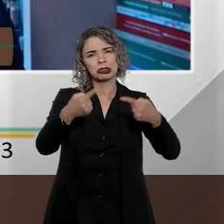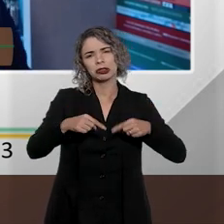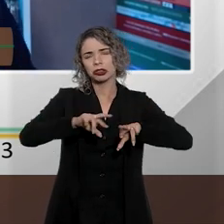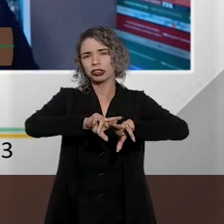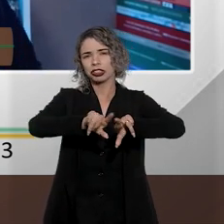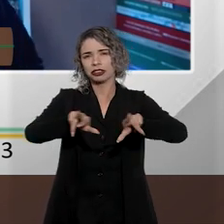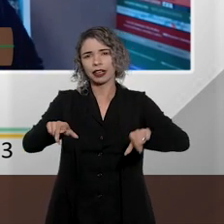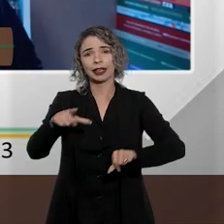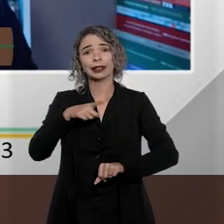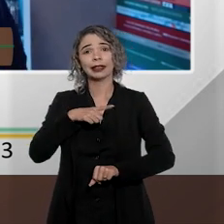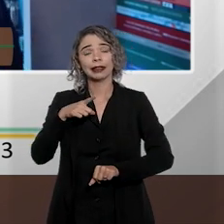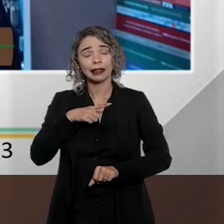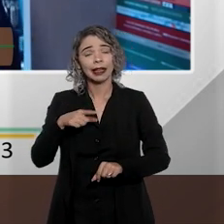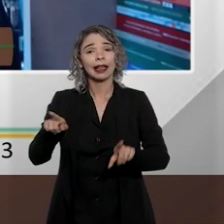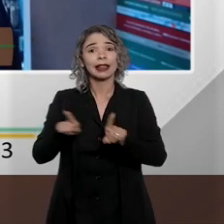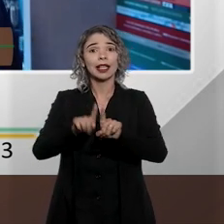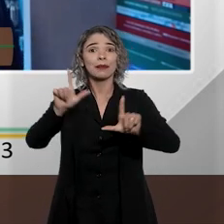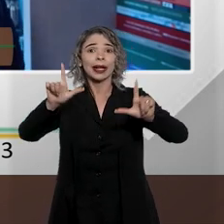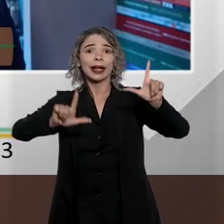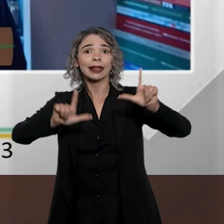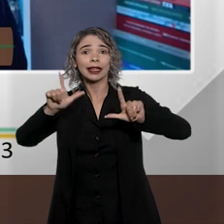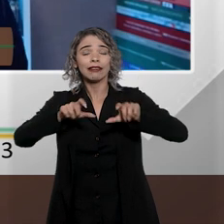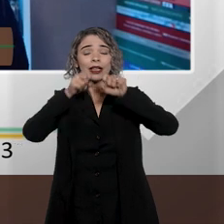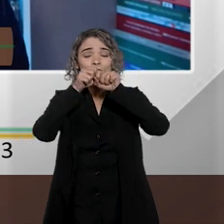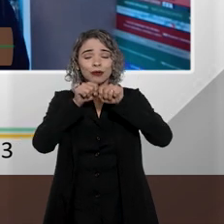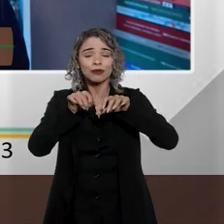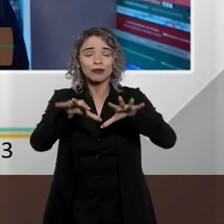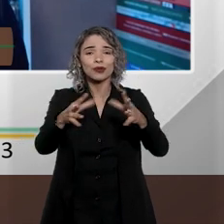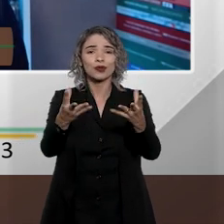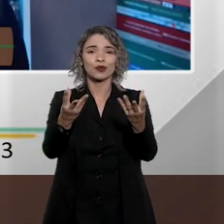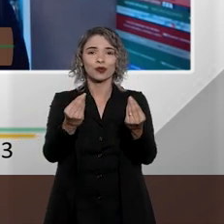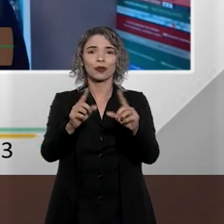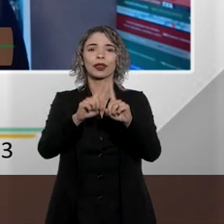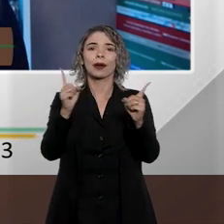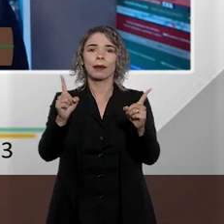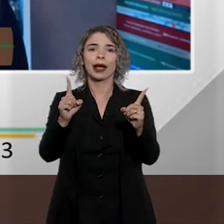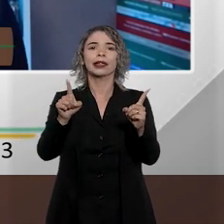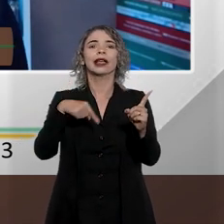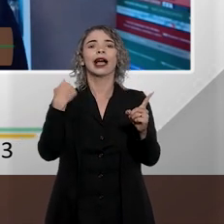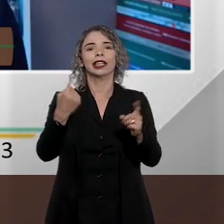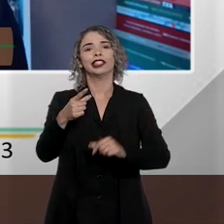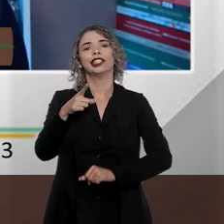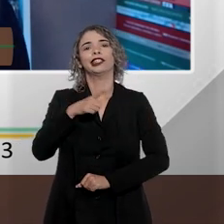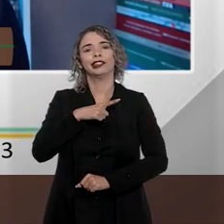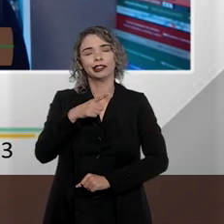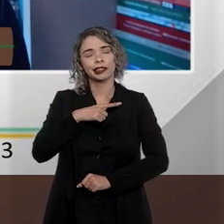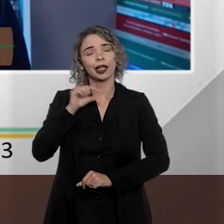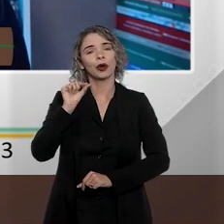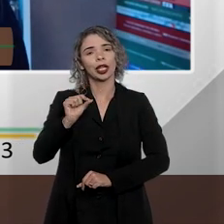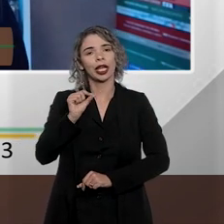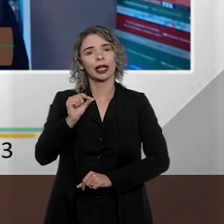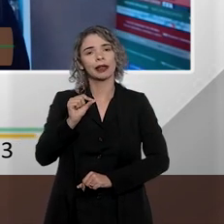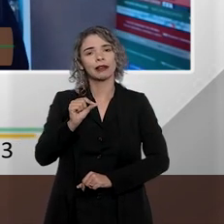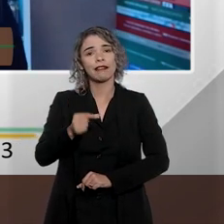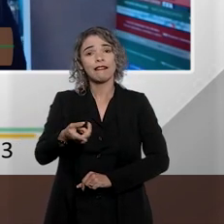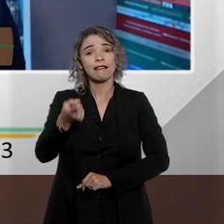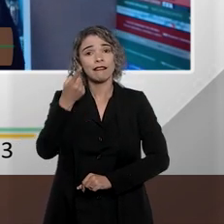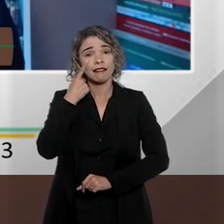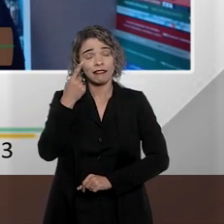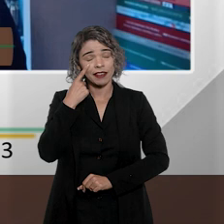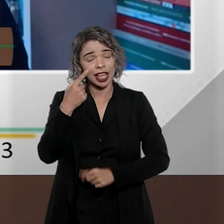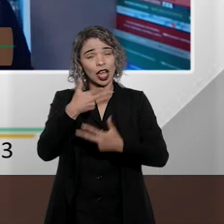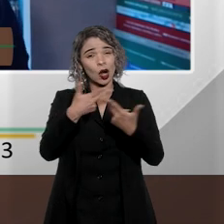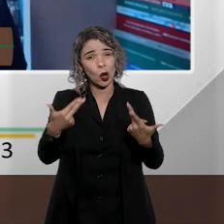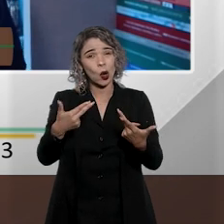diversas, de figurar na mídia de forma ampla, nós continuamos assistindo episódios cruéis, dos mais